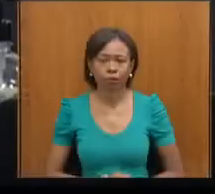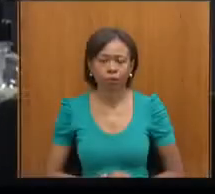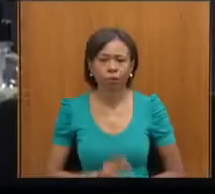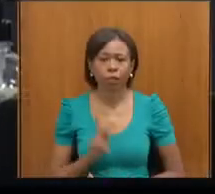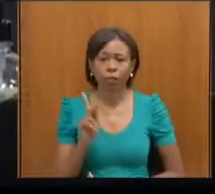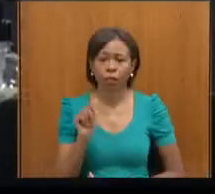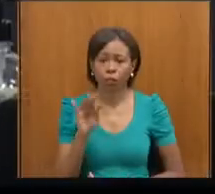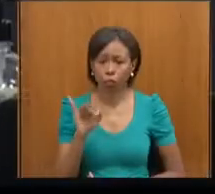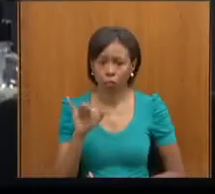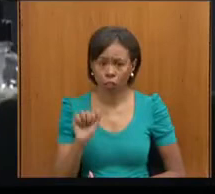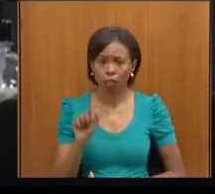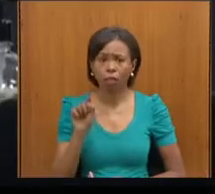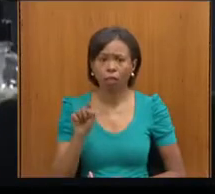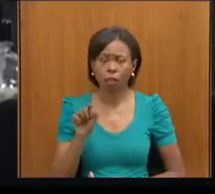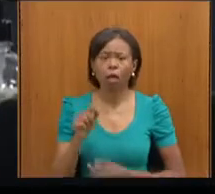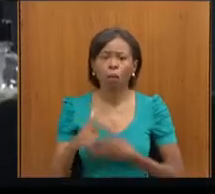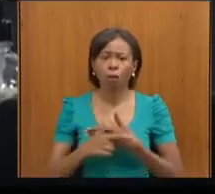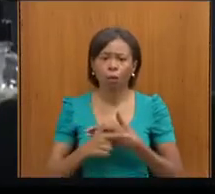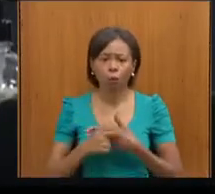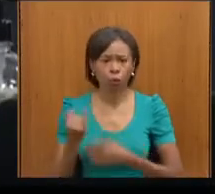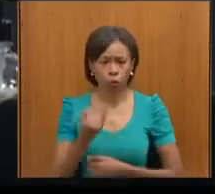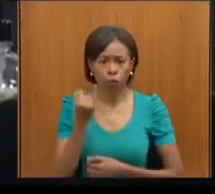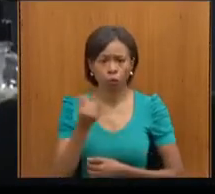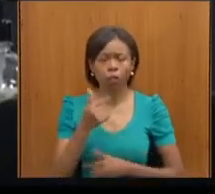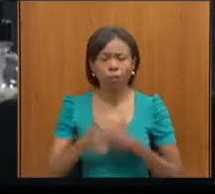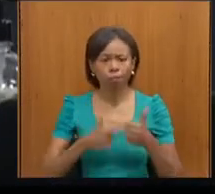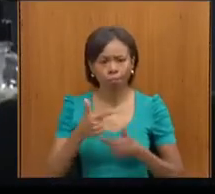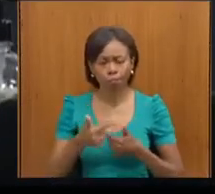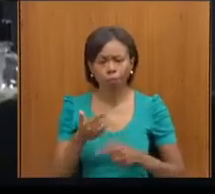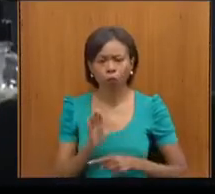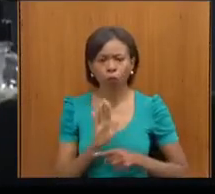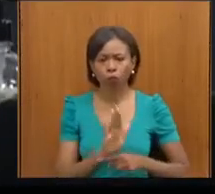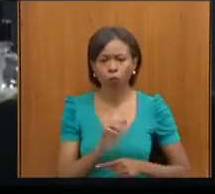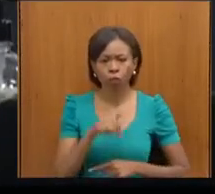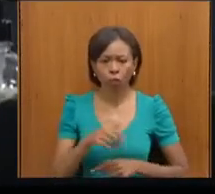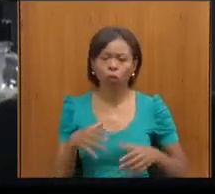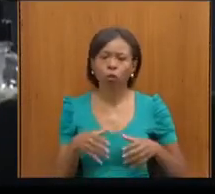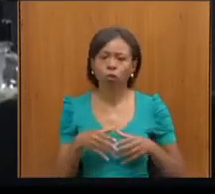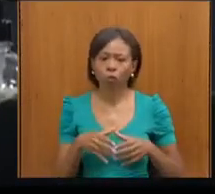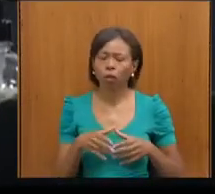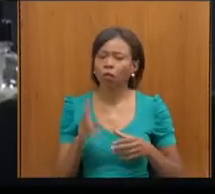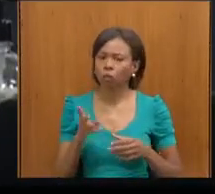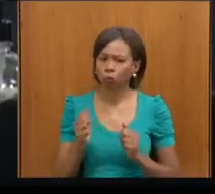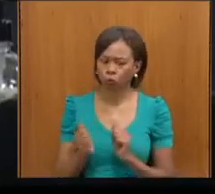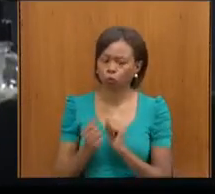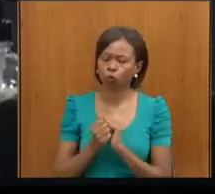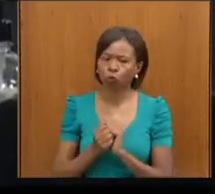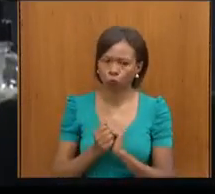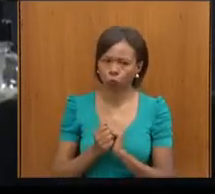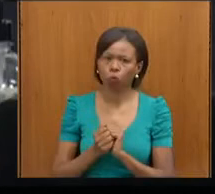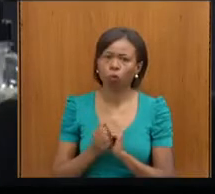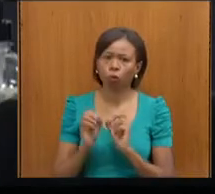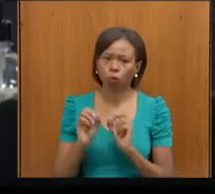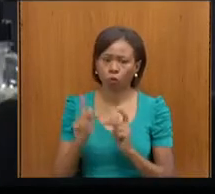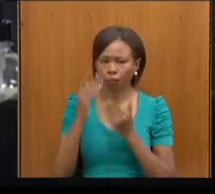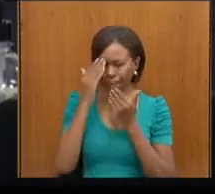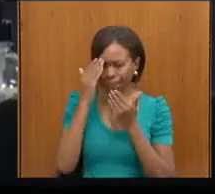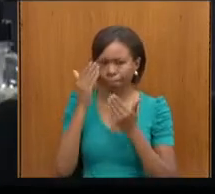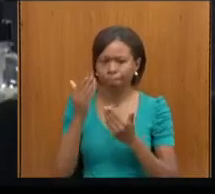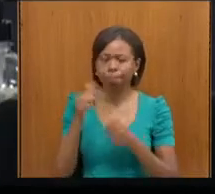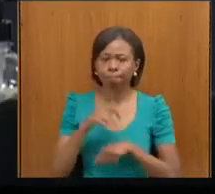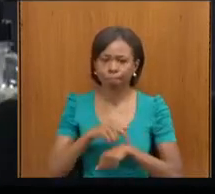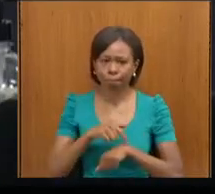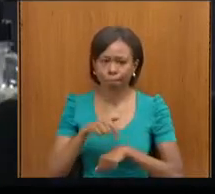para os trabalhos dessa comissão e nós não abrimos mão de você de forma nenhuma. Muito obrigado por mais esse momento aqui